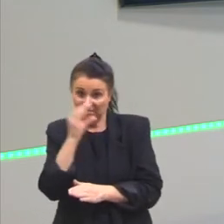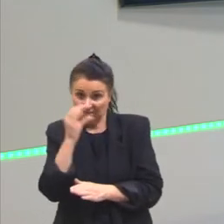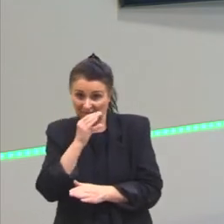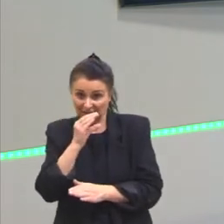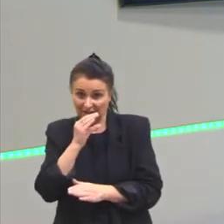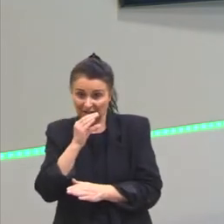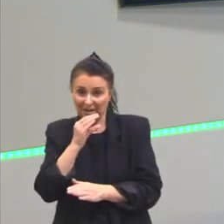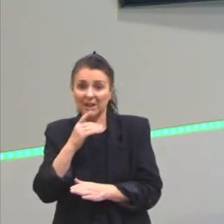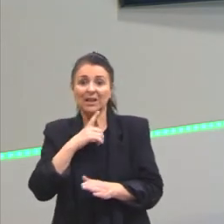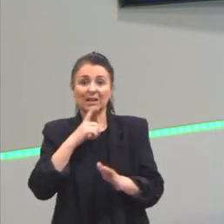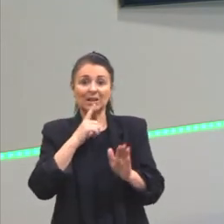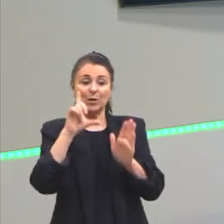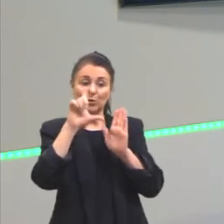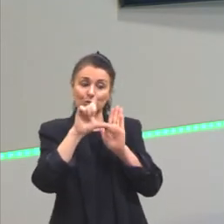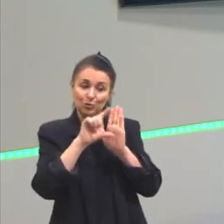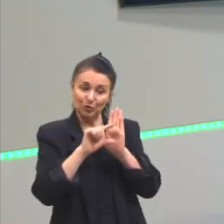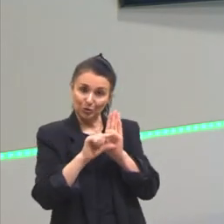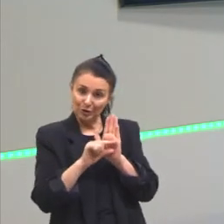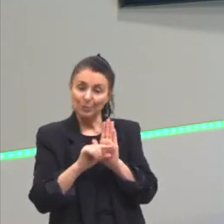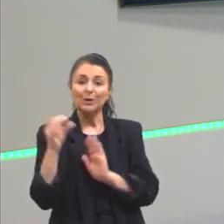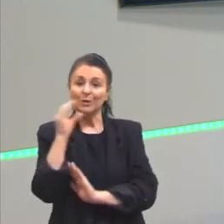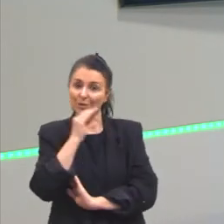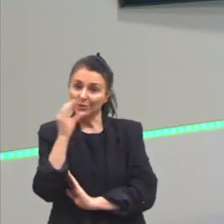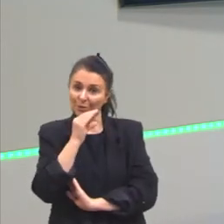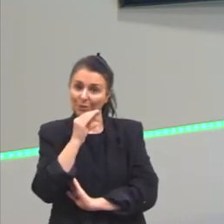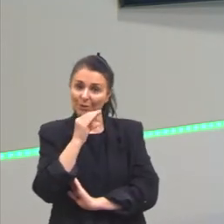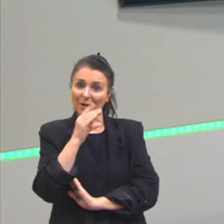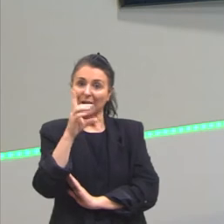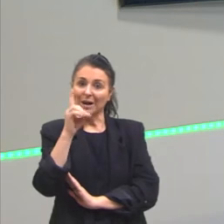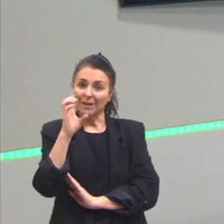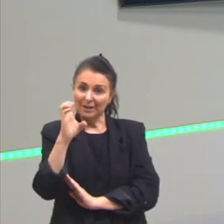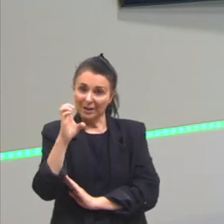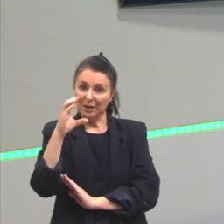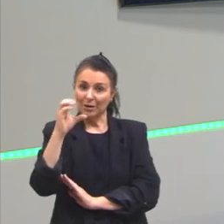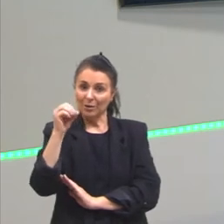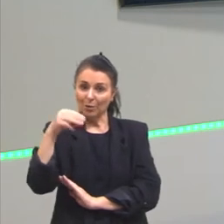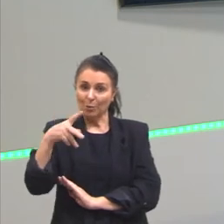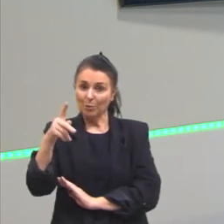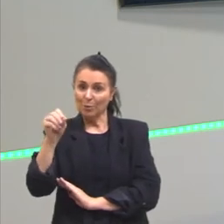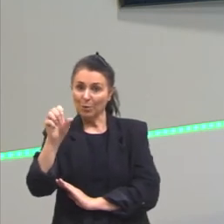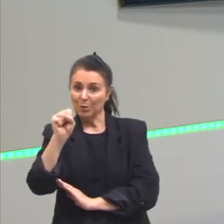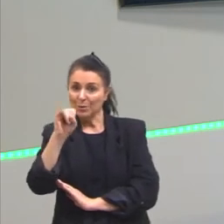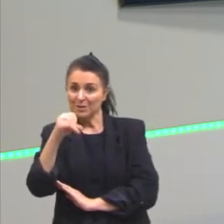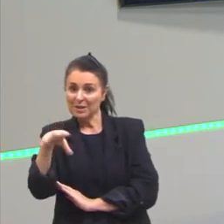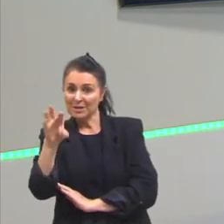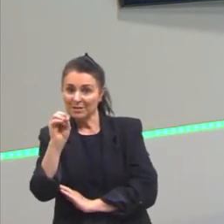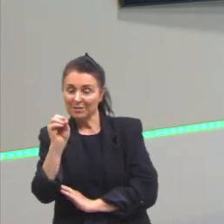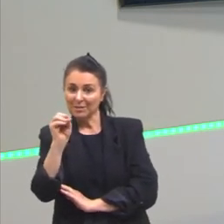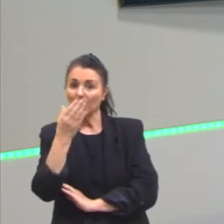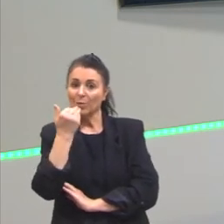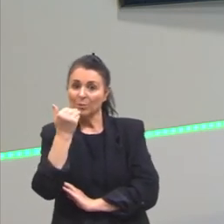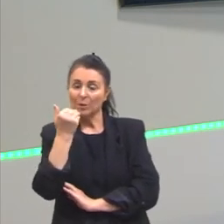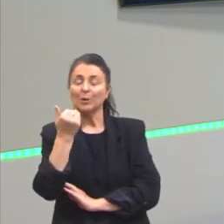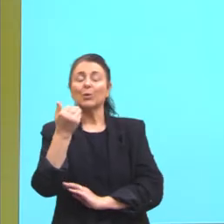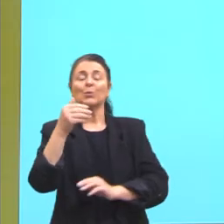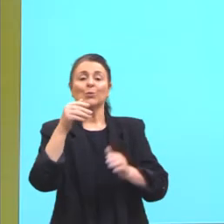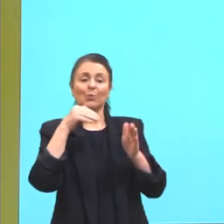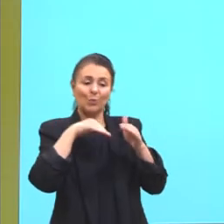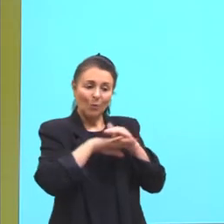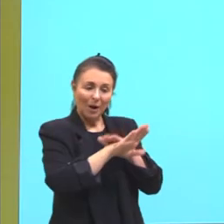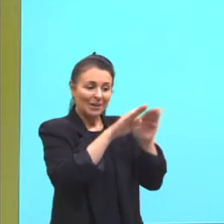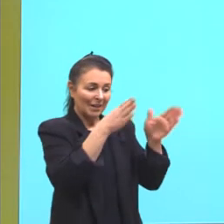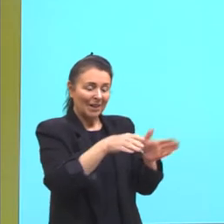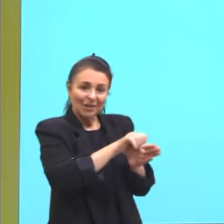desacelerar a reação, de decomposição dos alimentos, e costuma-se então colocar na geladeira. Ou seja,